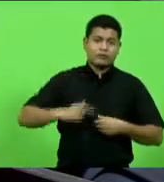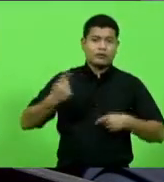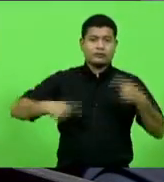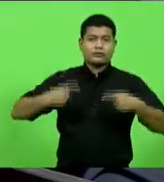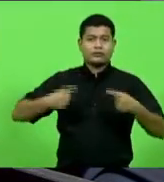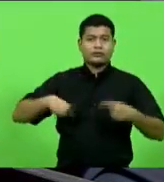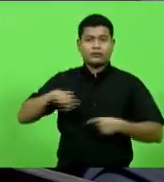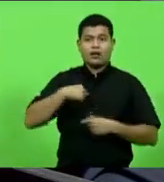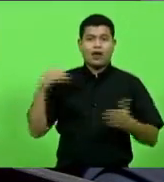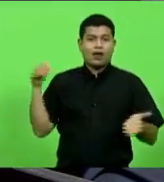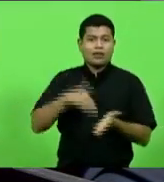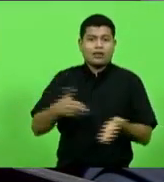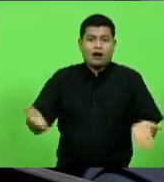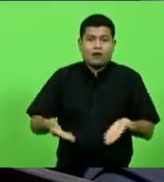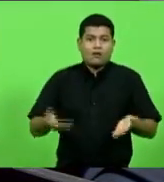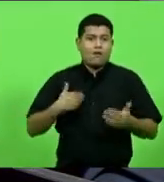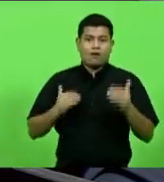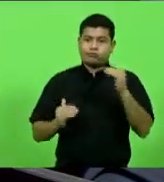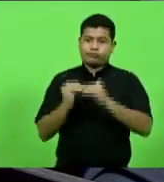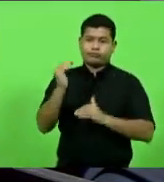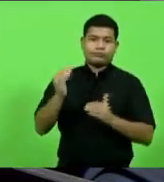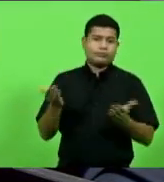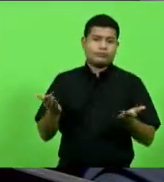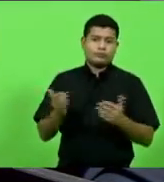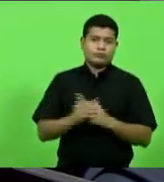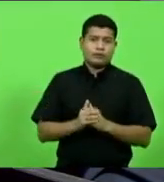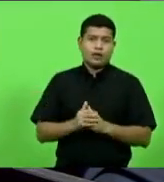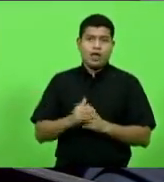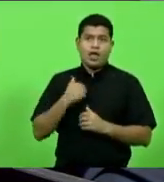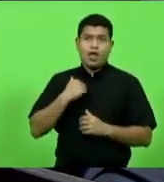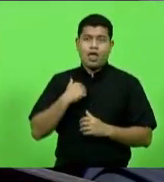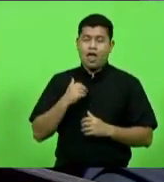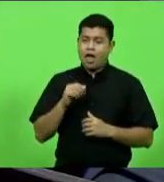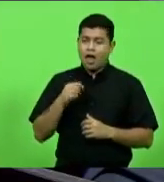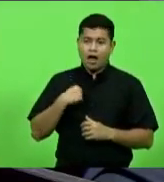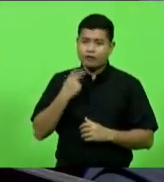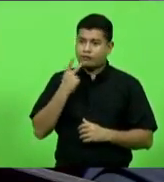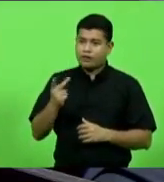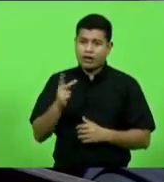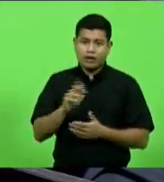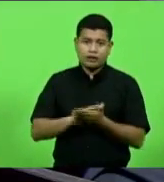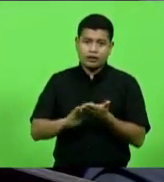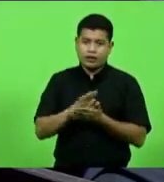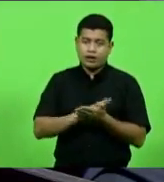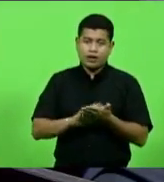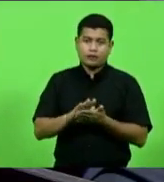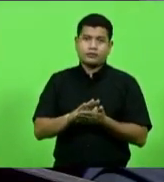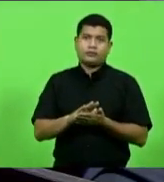concorda até agora. Então, eu não o mencionei, fui até polido para não mencionar,